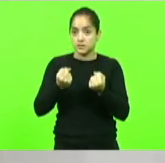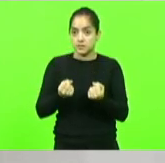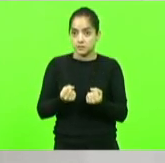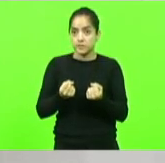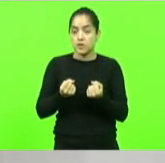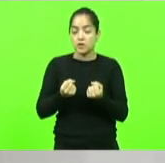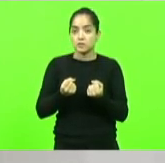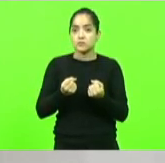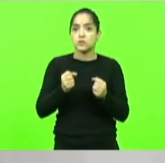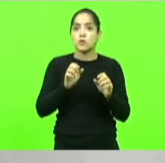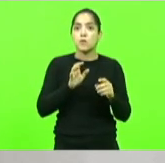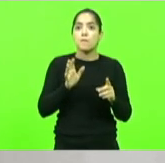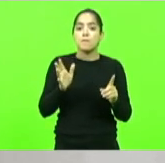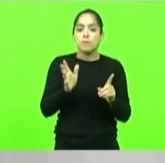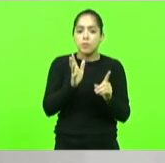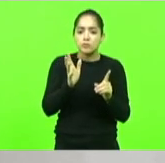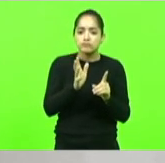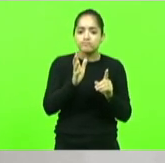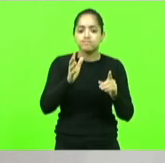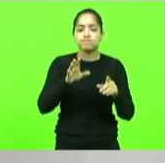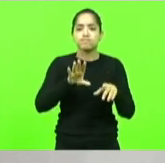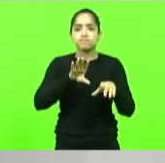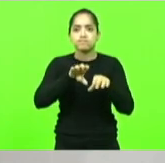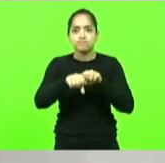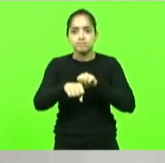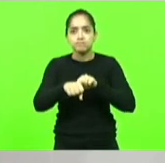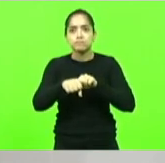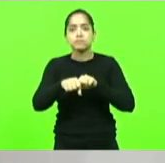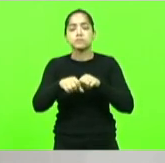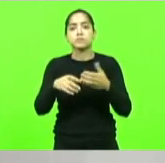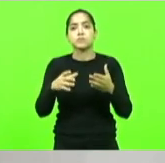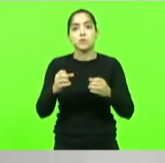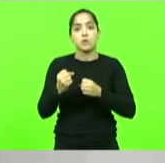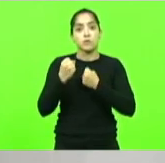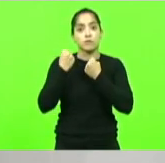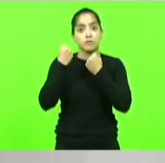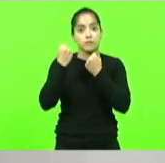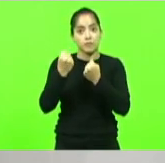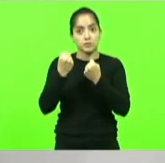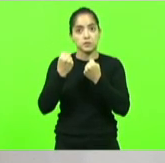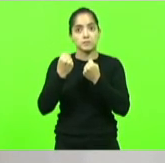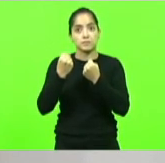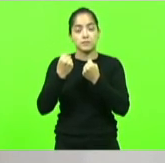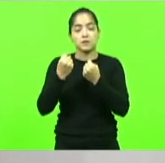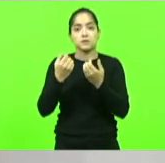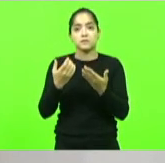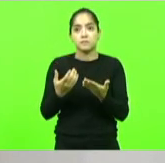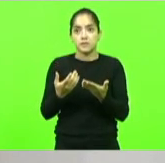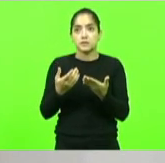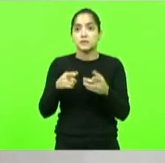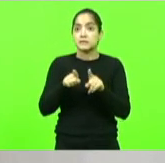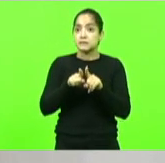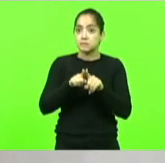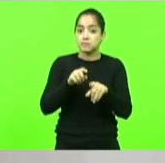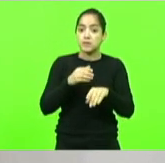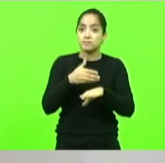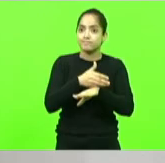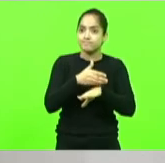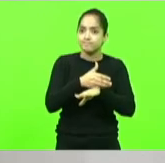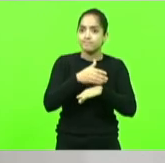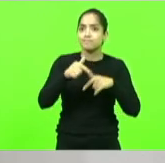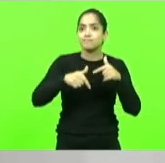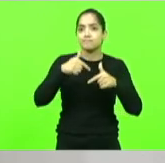influenciar o processo de formação o fortalecimento da identidade profissional e o mercado de trabalho em